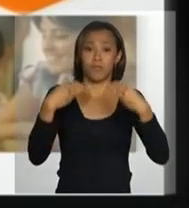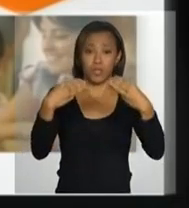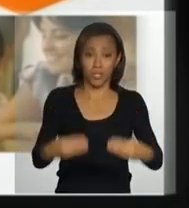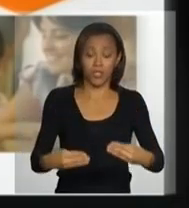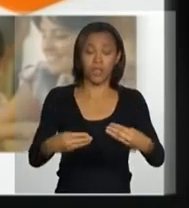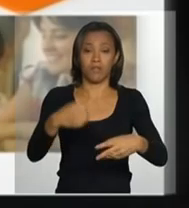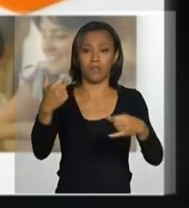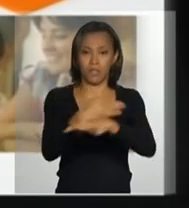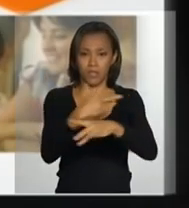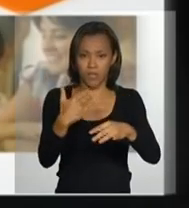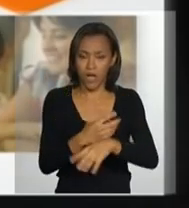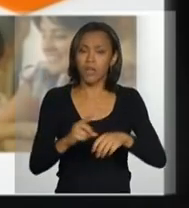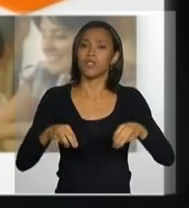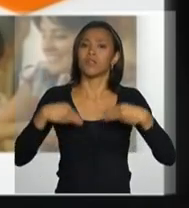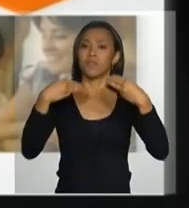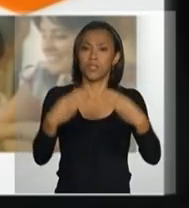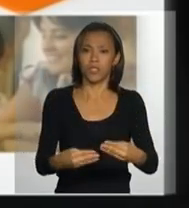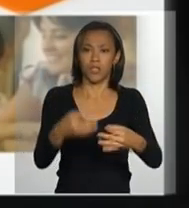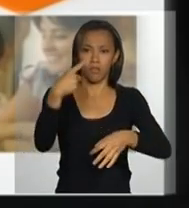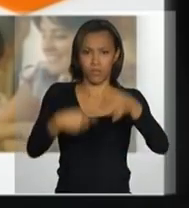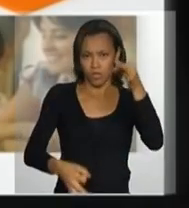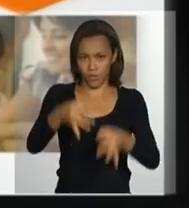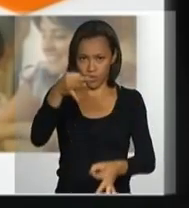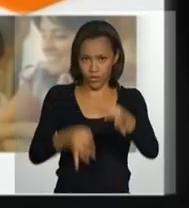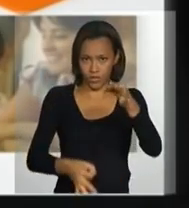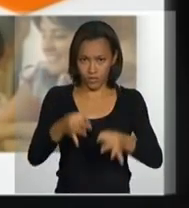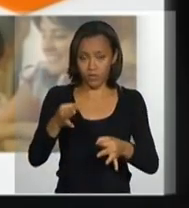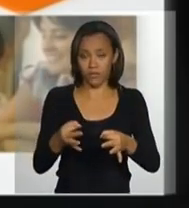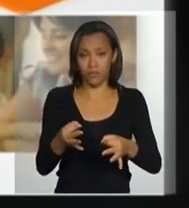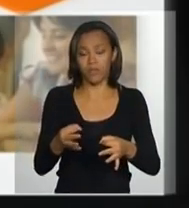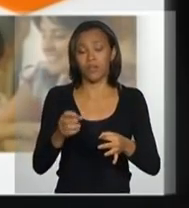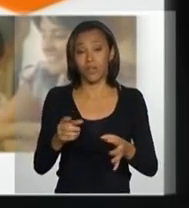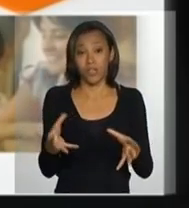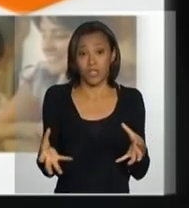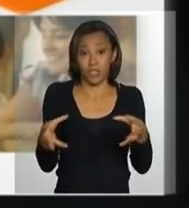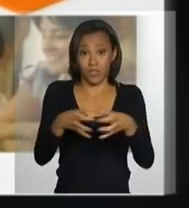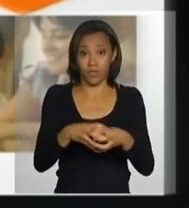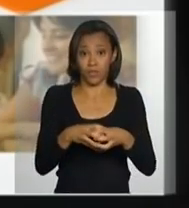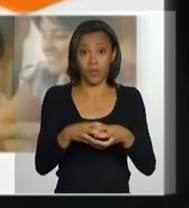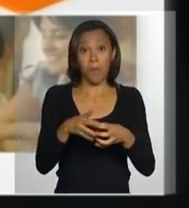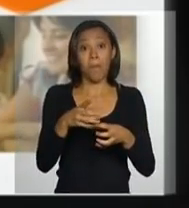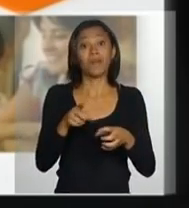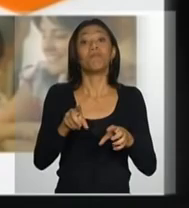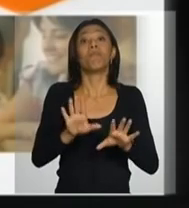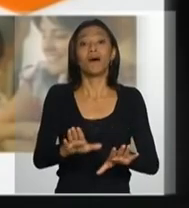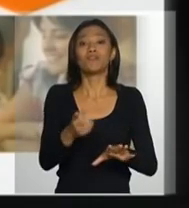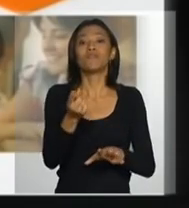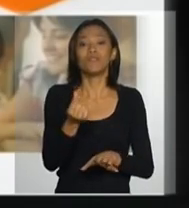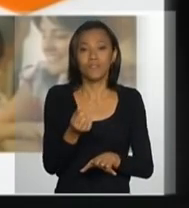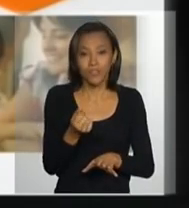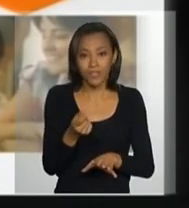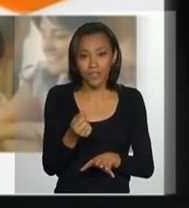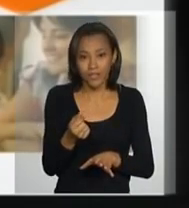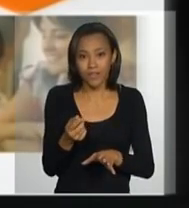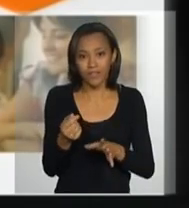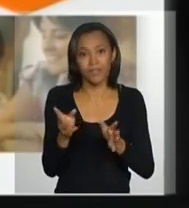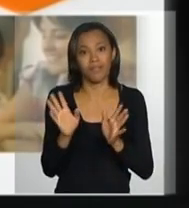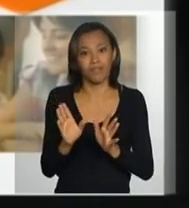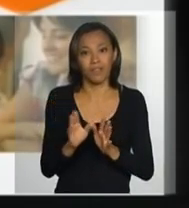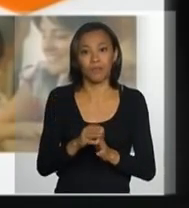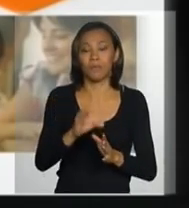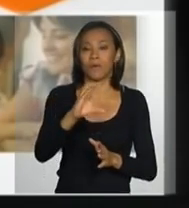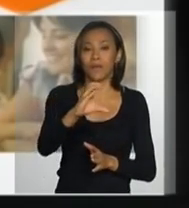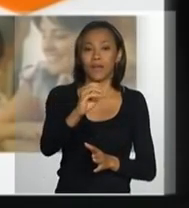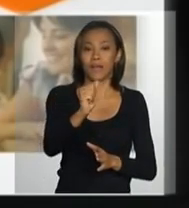Justiça, que é essa aí, nós estamos... Está ali o Ministério das Cidades, mas o dinheiro é do ministro José Eduardo Cardoso.